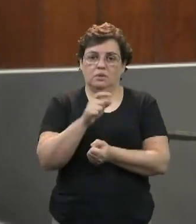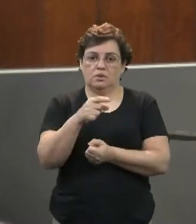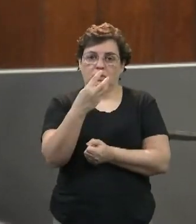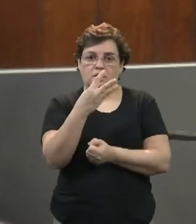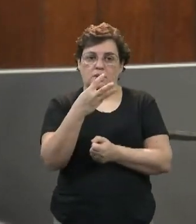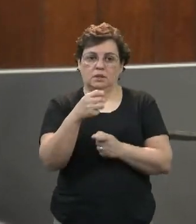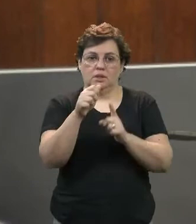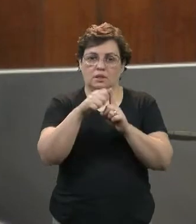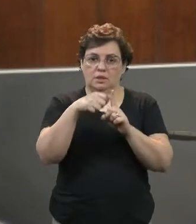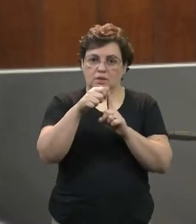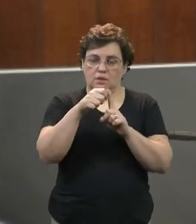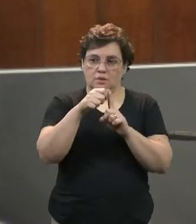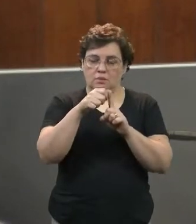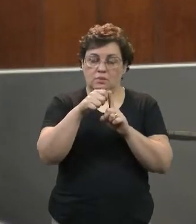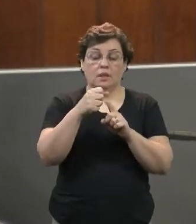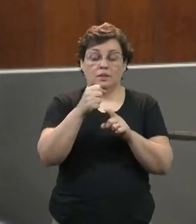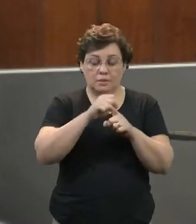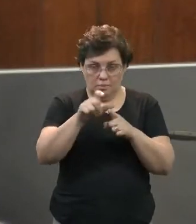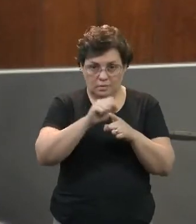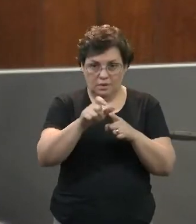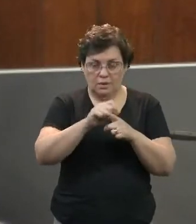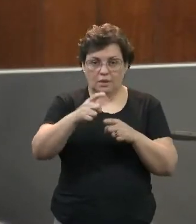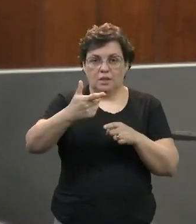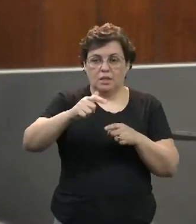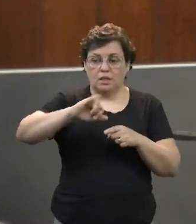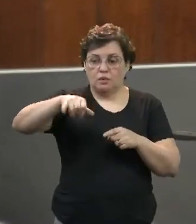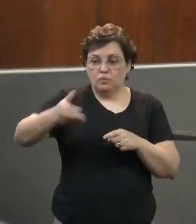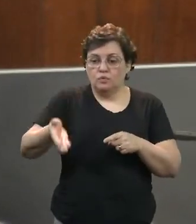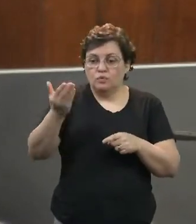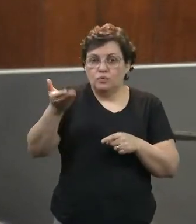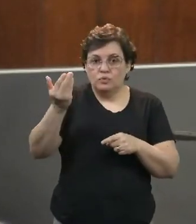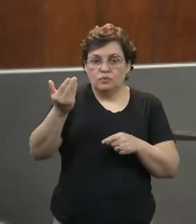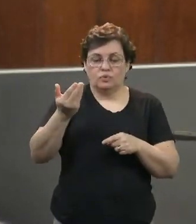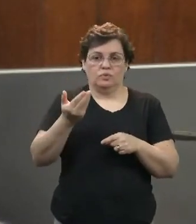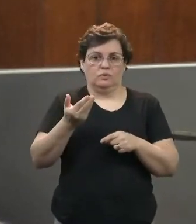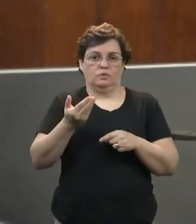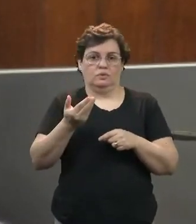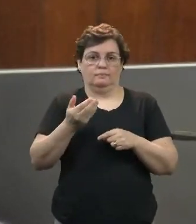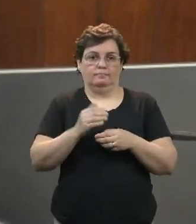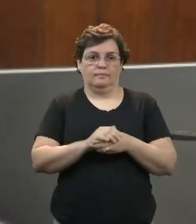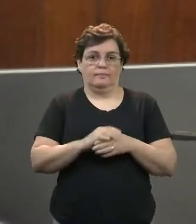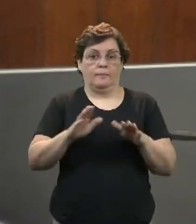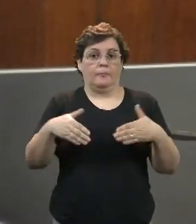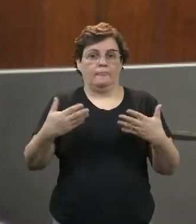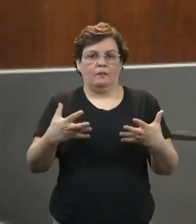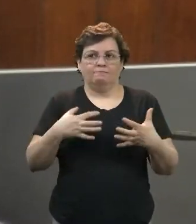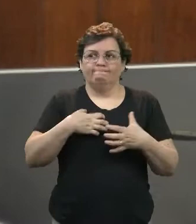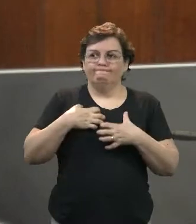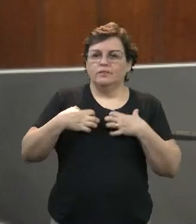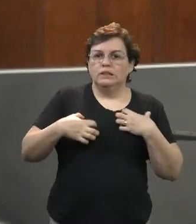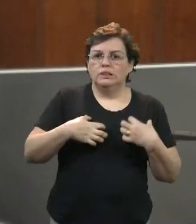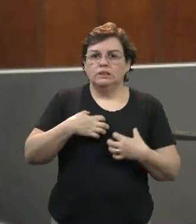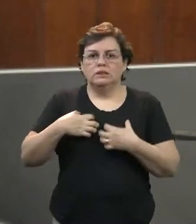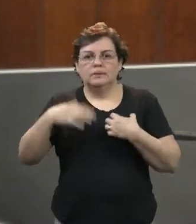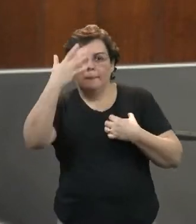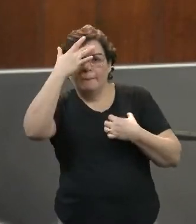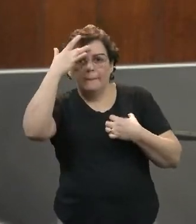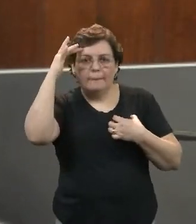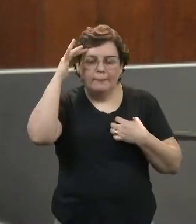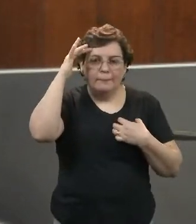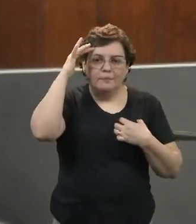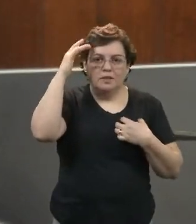sem juros, sem multa, sem correção monetária. Então, isso criou, criou-se essa expectativa que ficou,